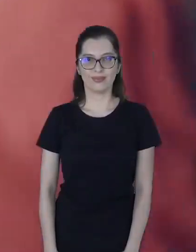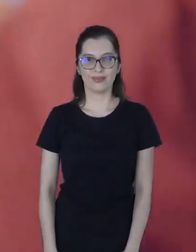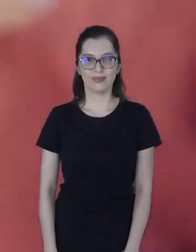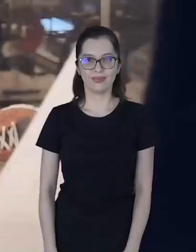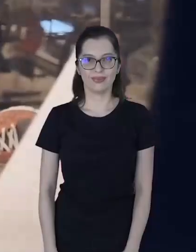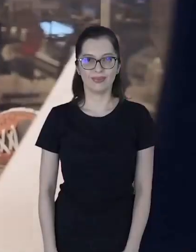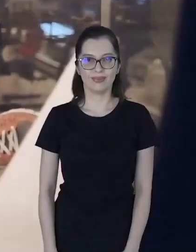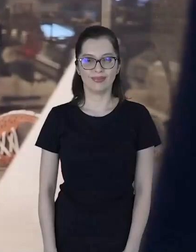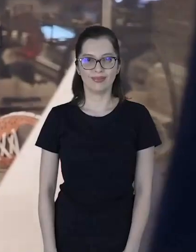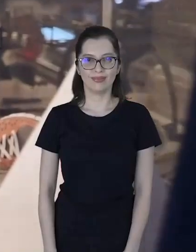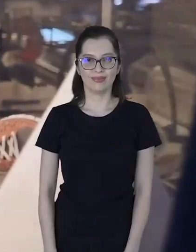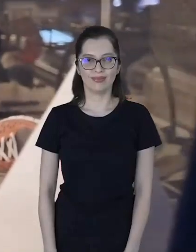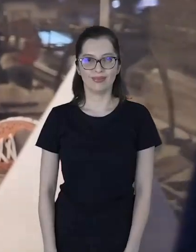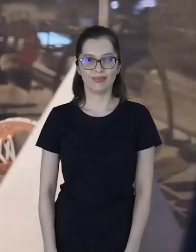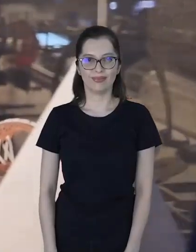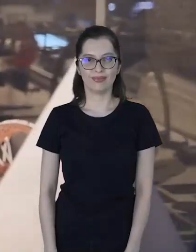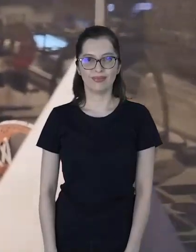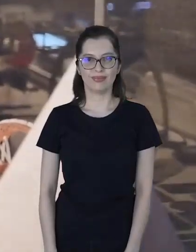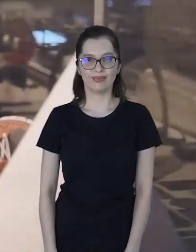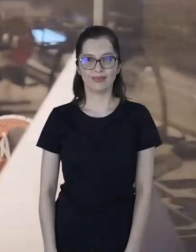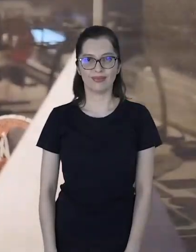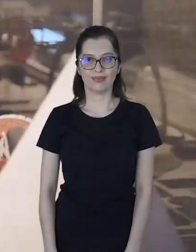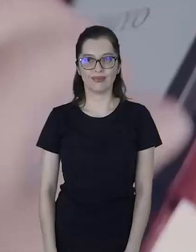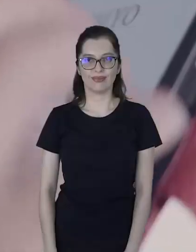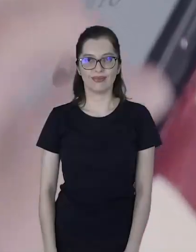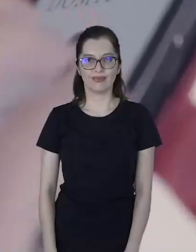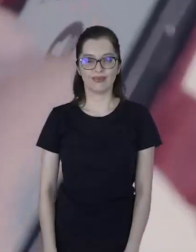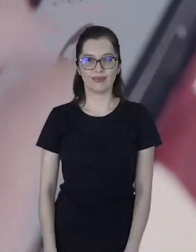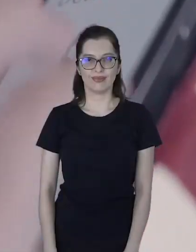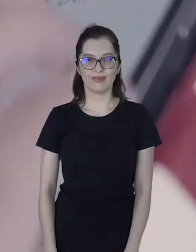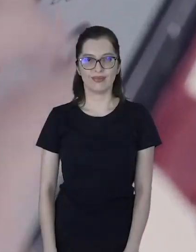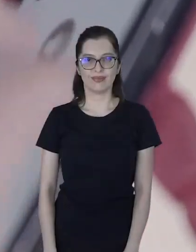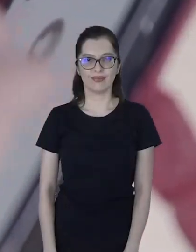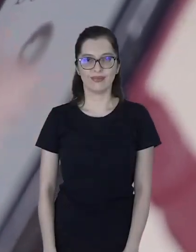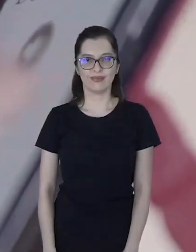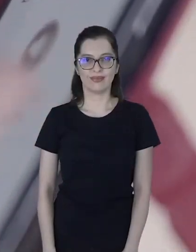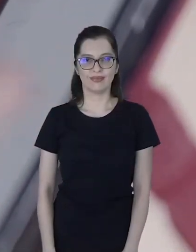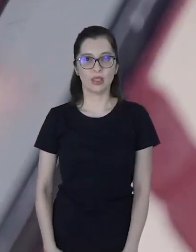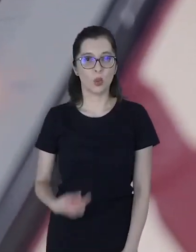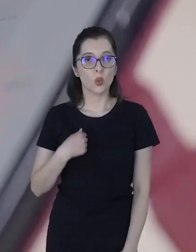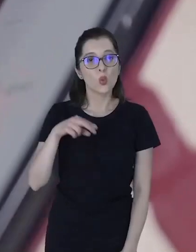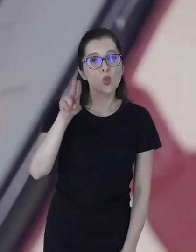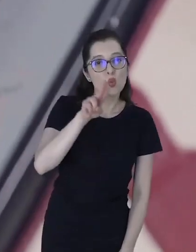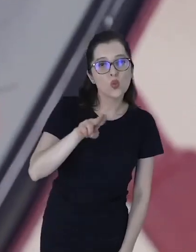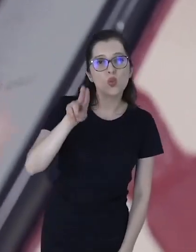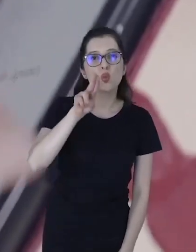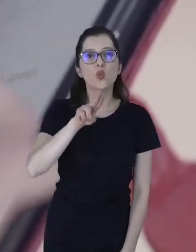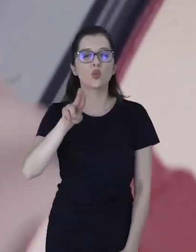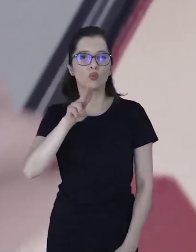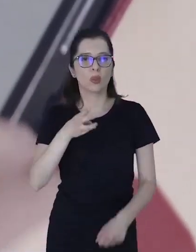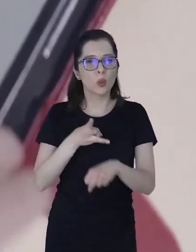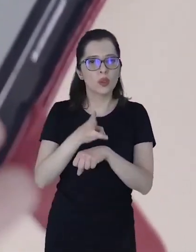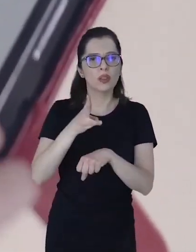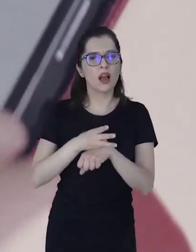Na sala, com monitores, Tiego aponta o celular para os objetos na vitrine. Edgar com o celular. O Zay Web App,